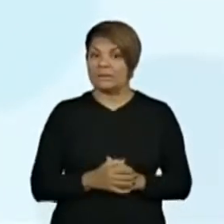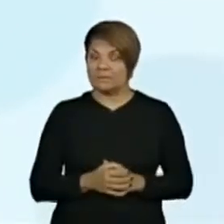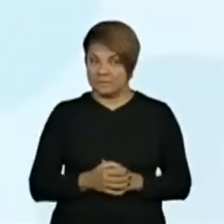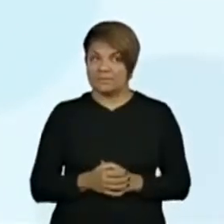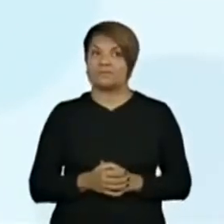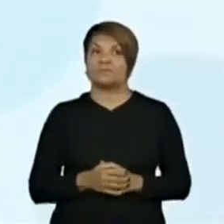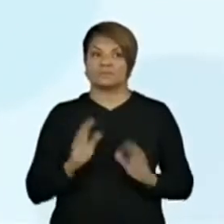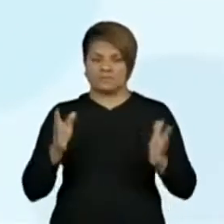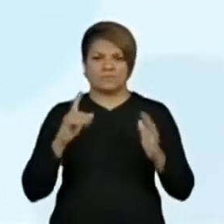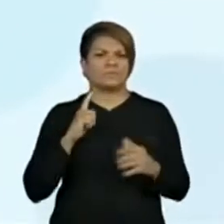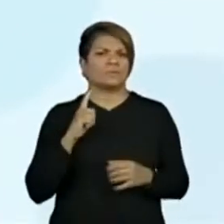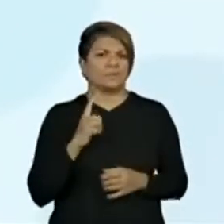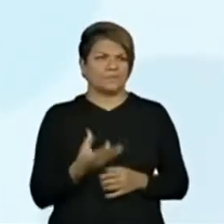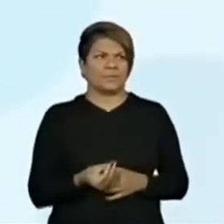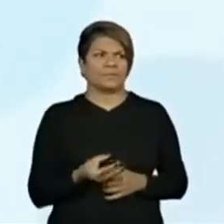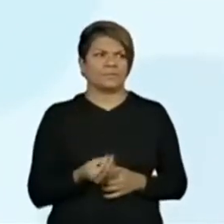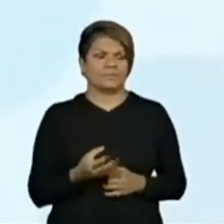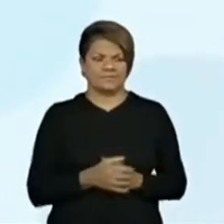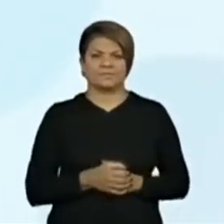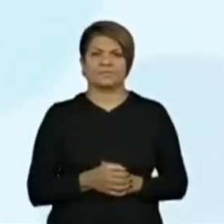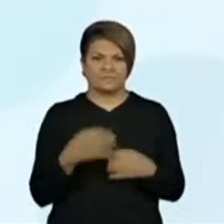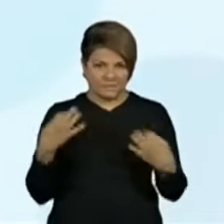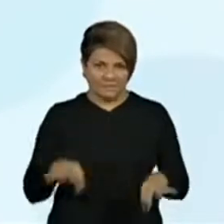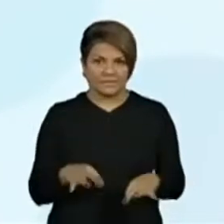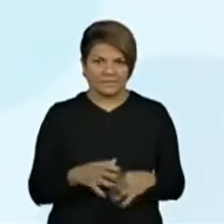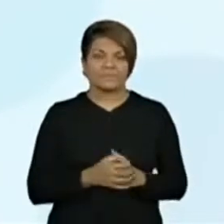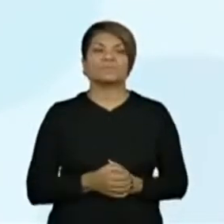falaram. Que tem bastante, certo, professora?